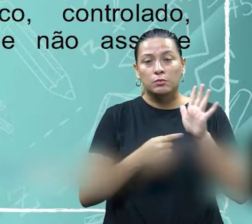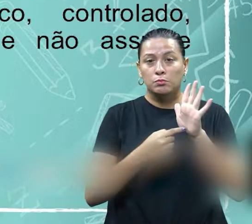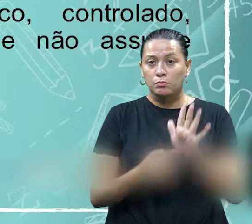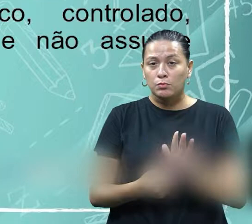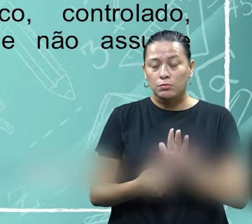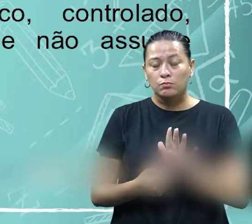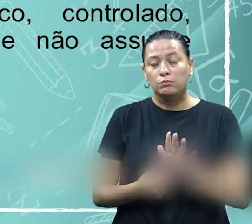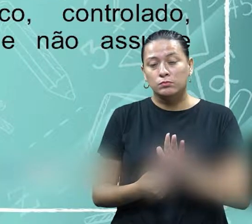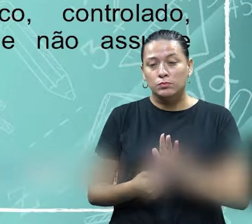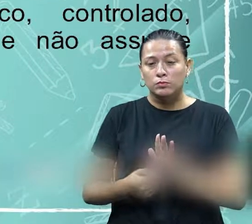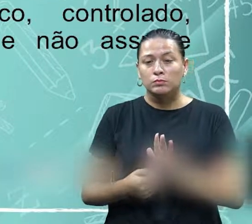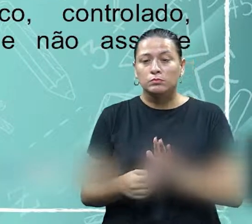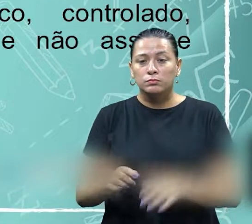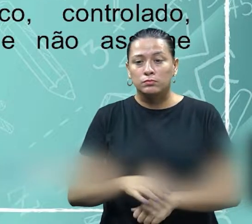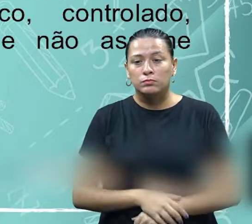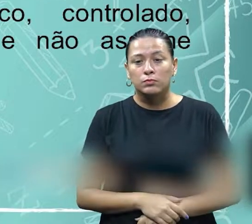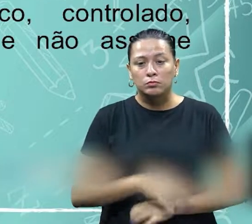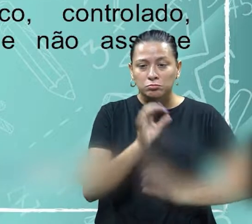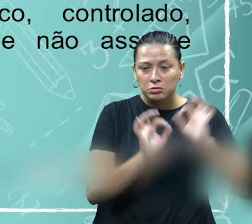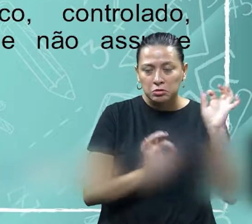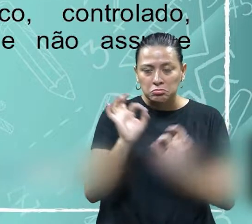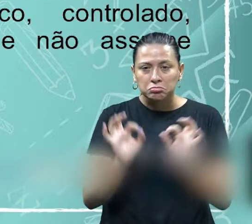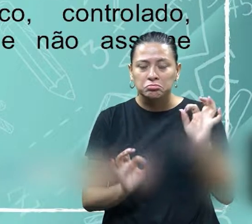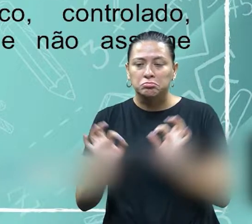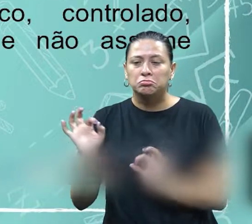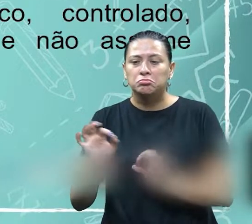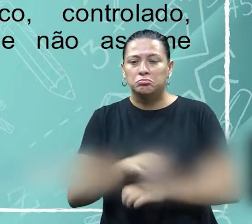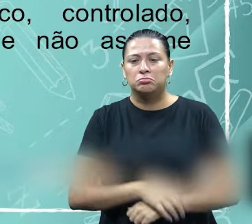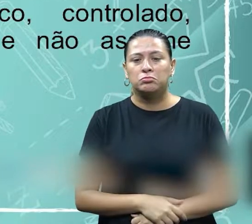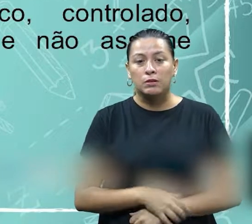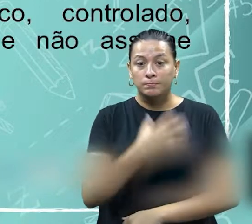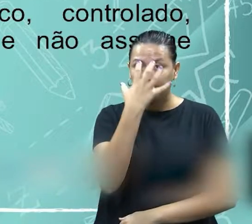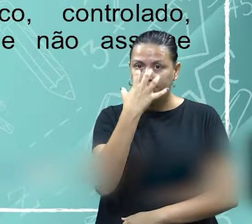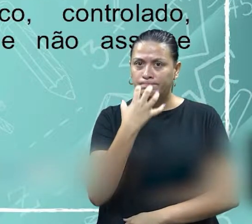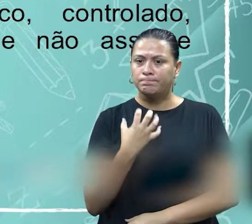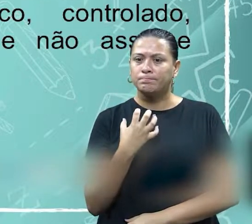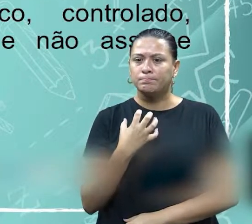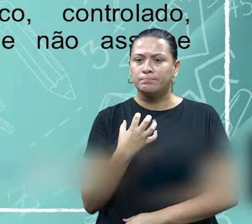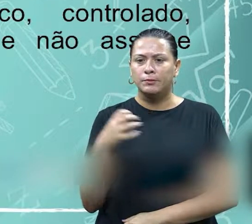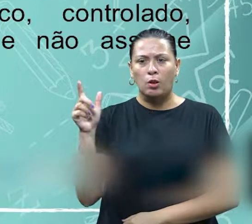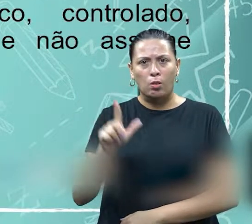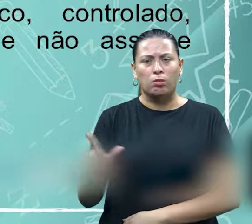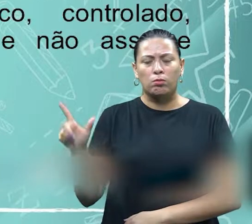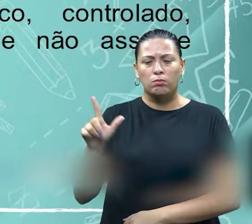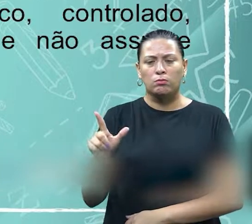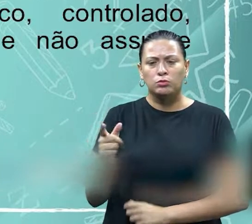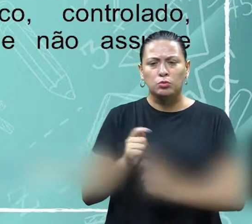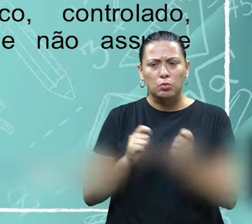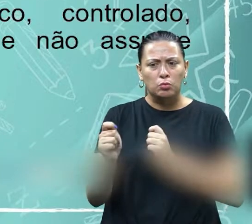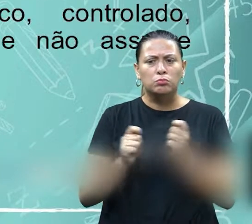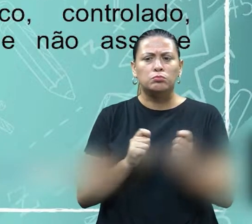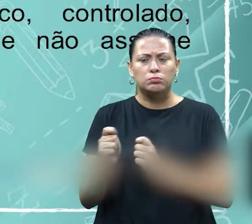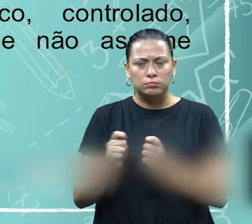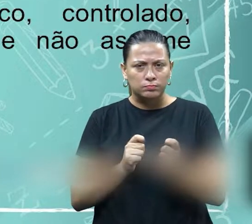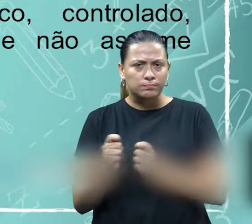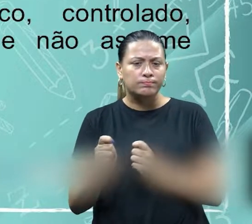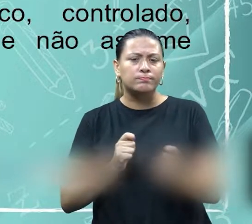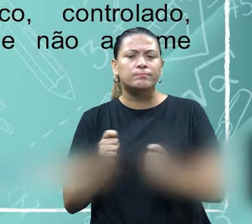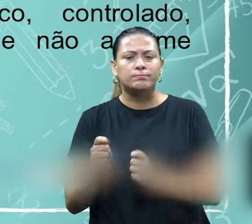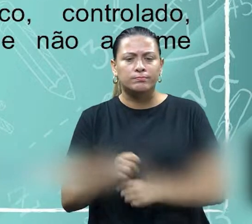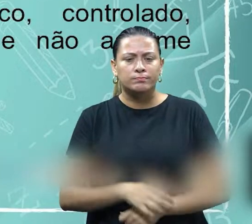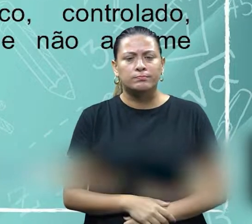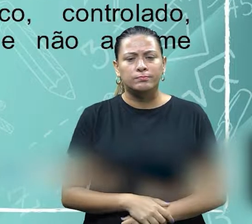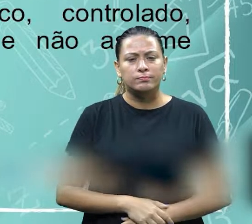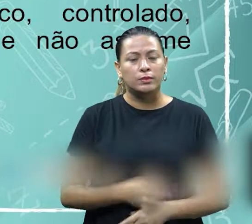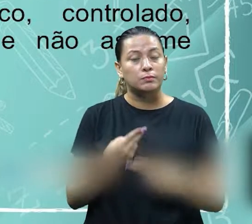Ele mostra-se cuidadoso e muito organizado. Ele é sério, ele é lógico, ele controla, ele é